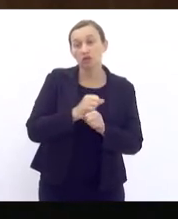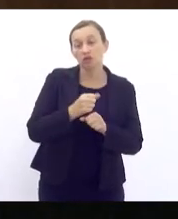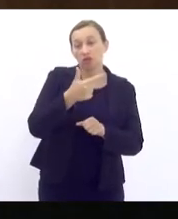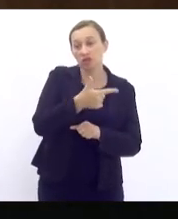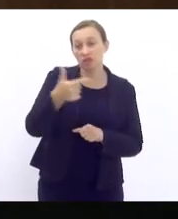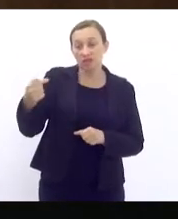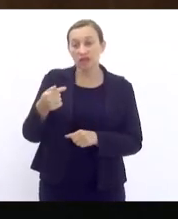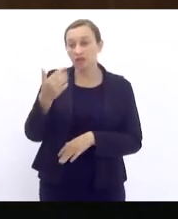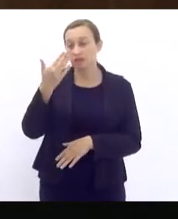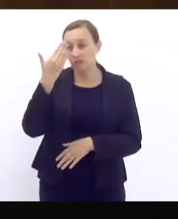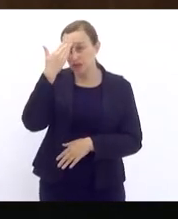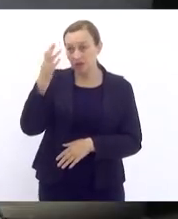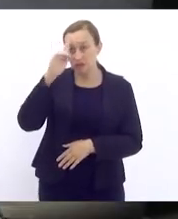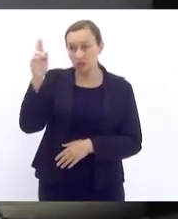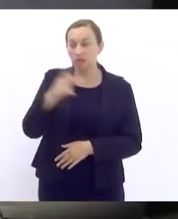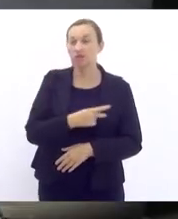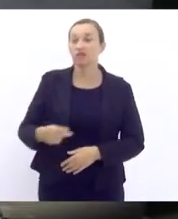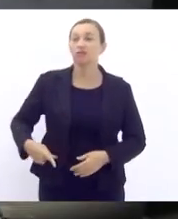Muito obrigado, senhora presidente.